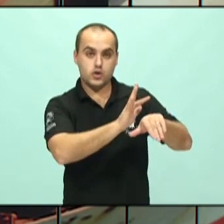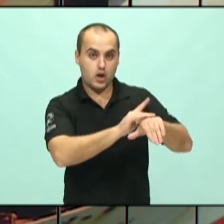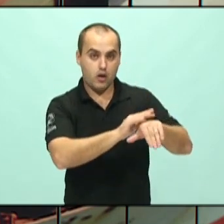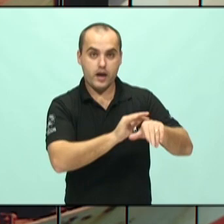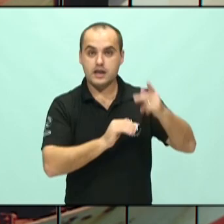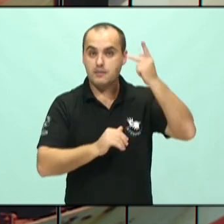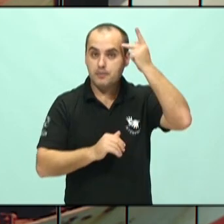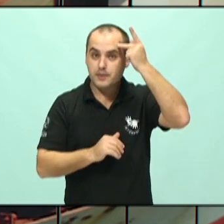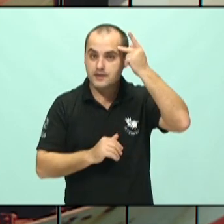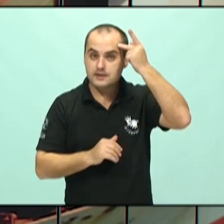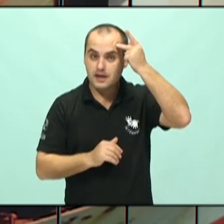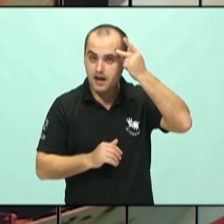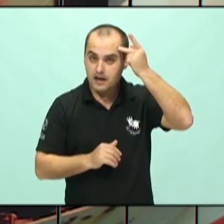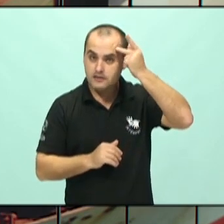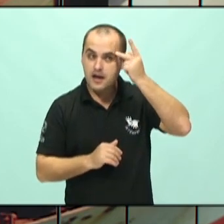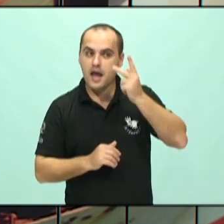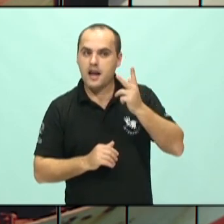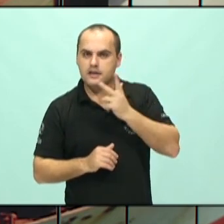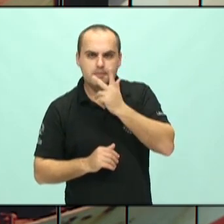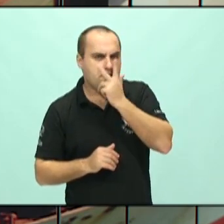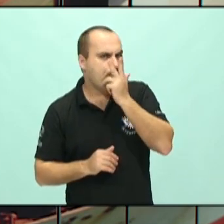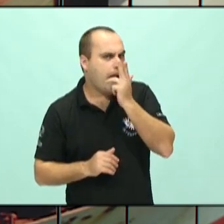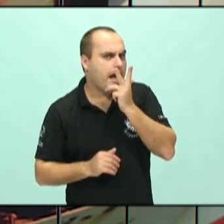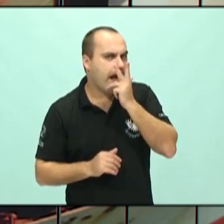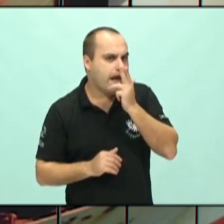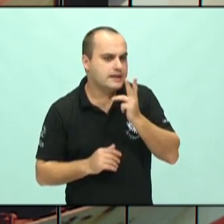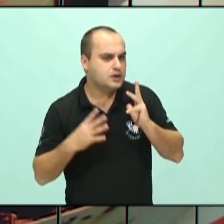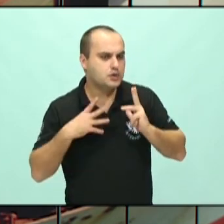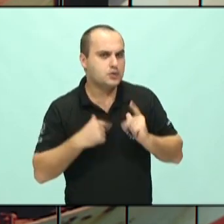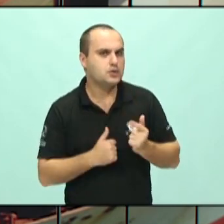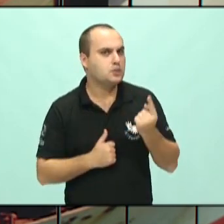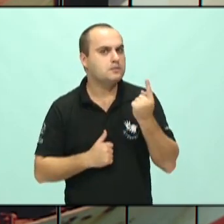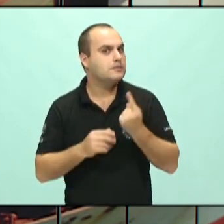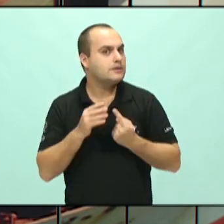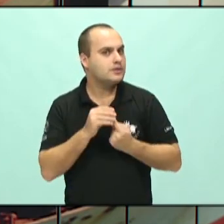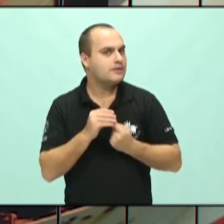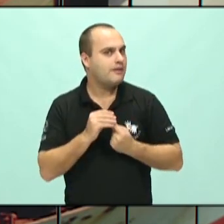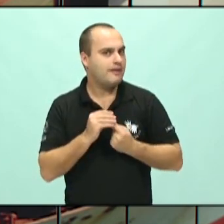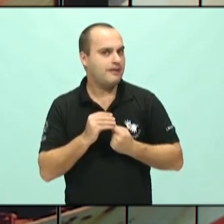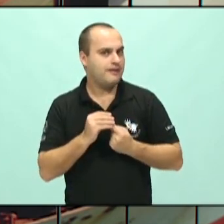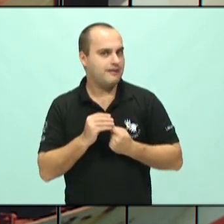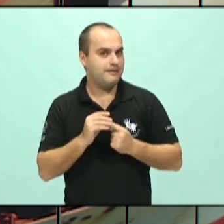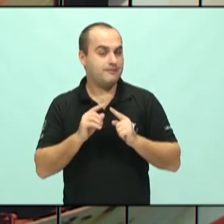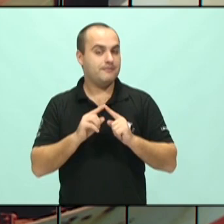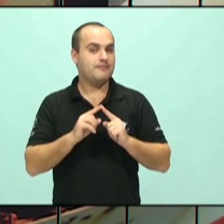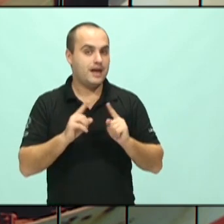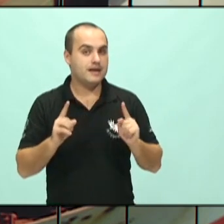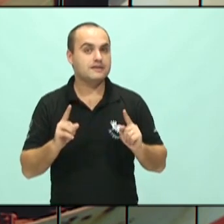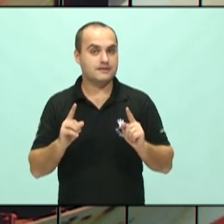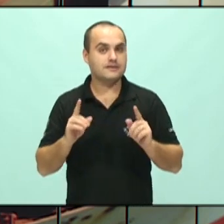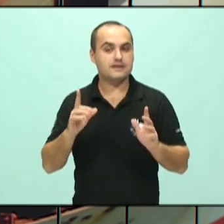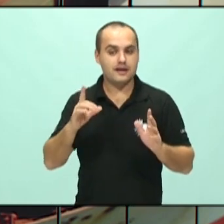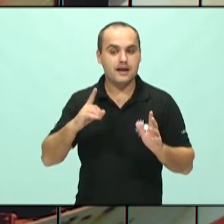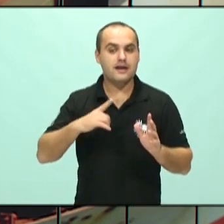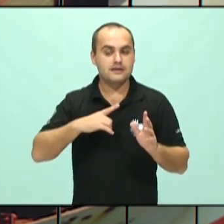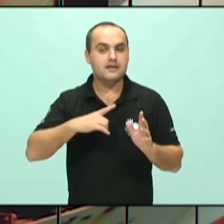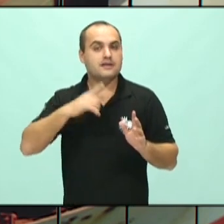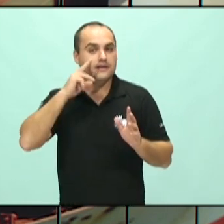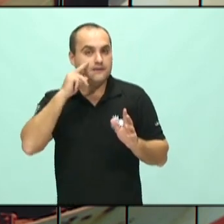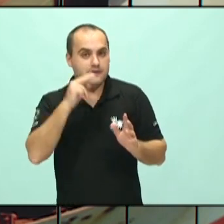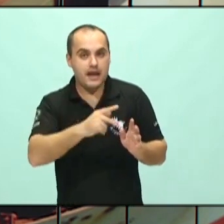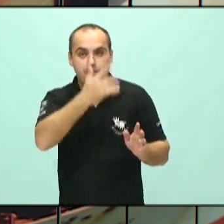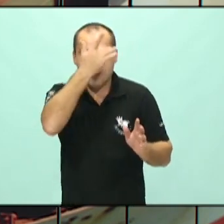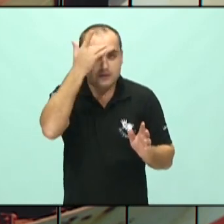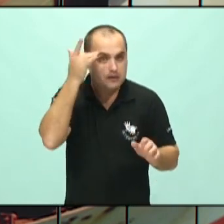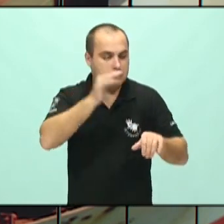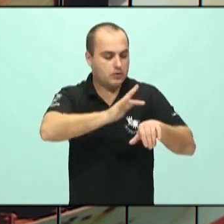conversam muito entre si. Então, é muito comum acharmos pacientes com várias doenças